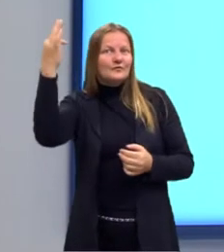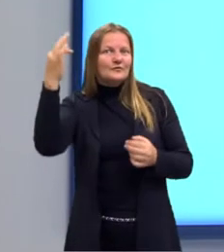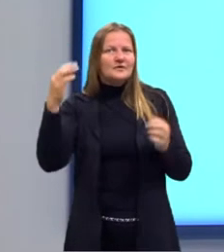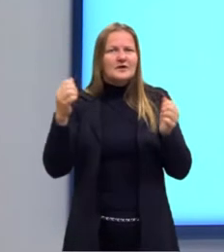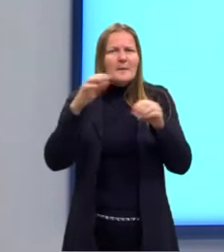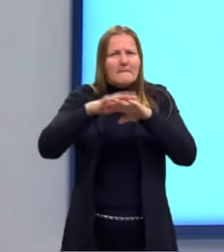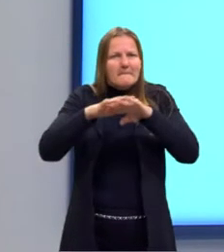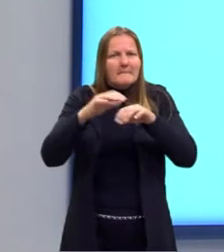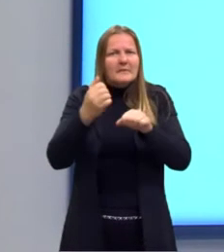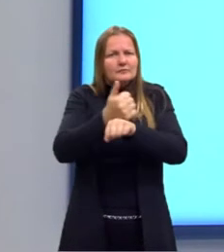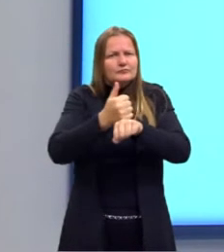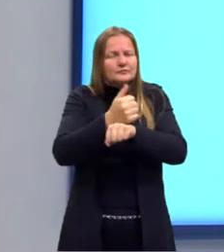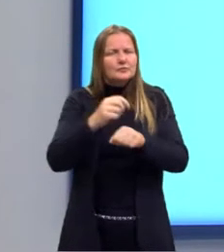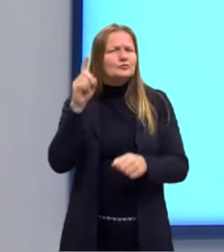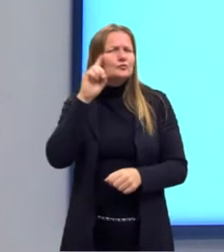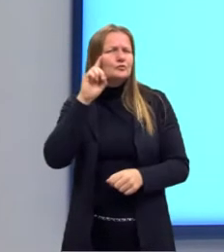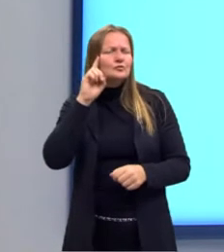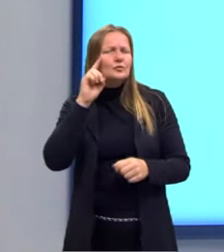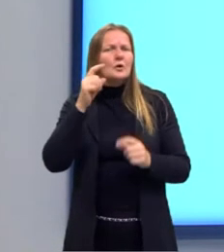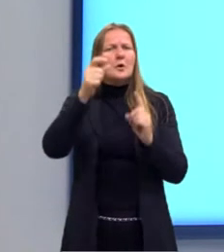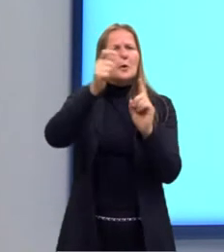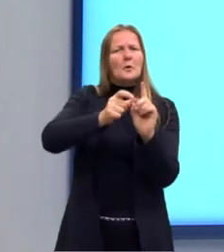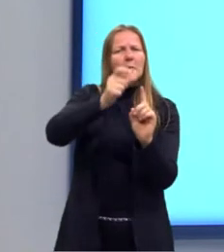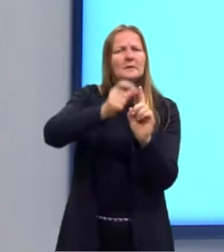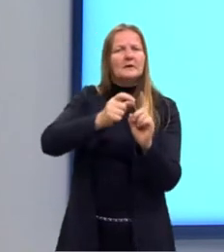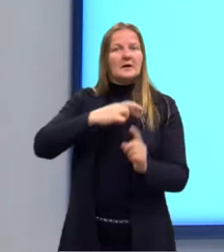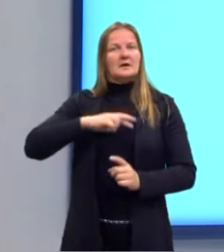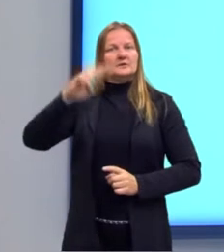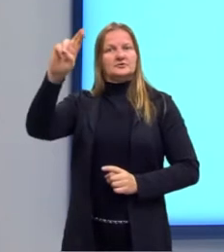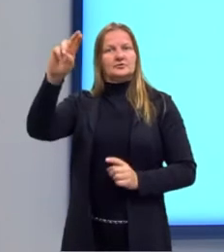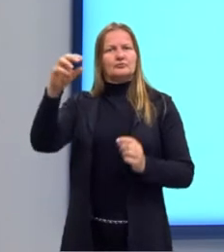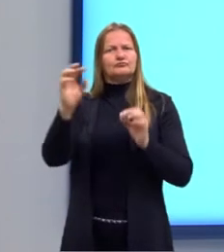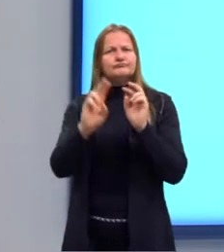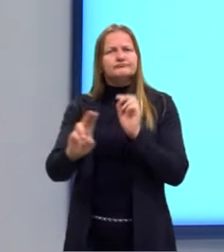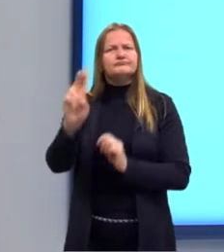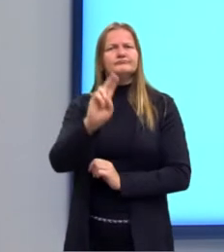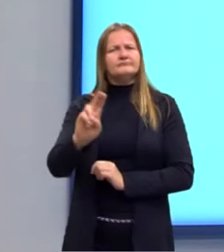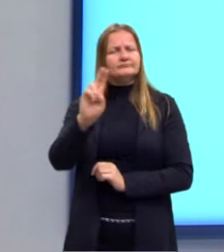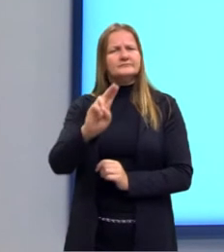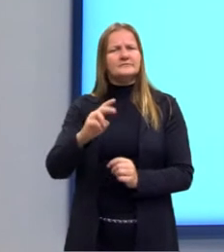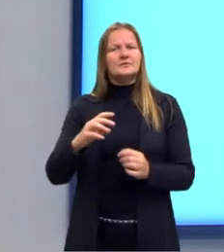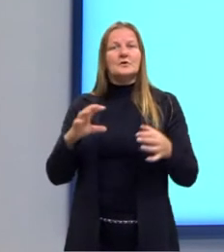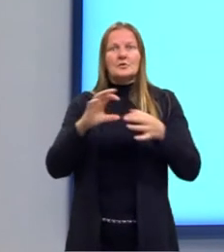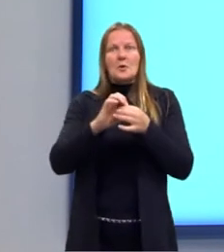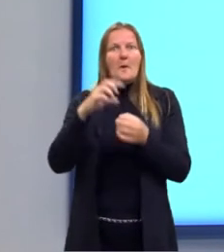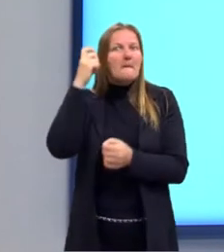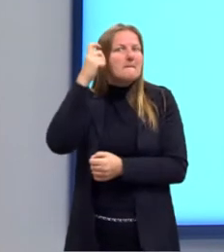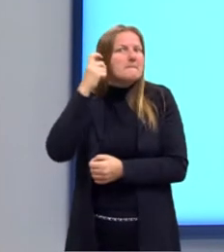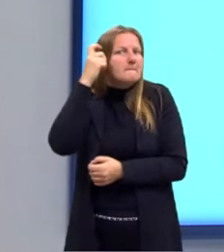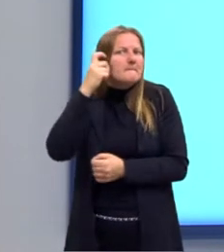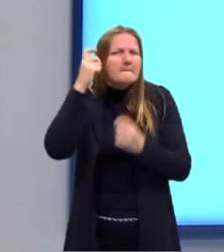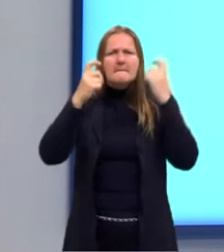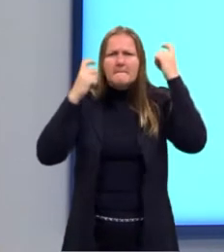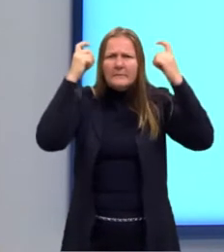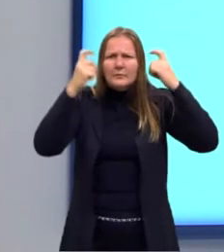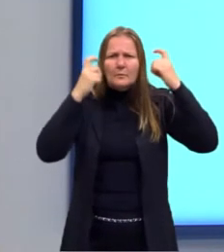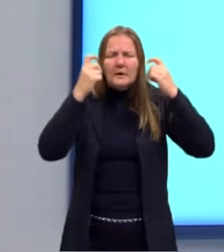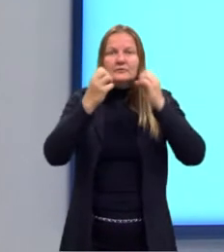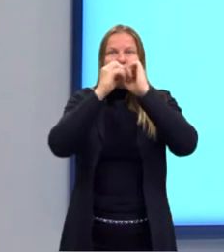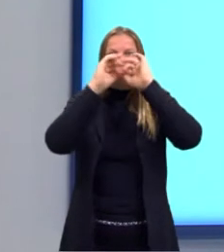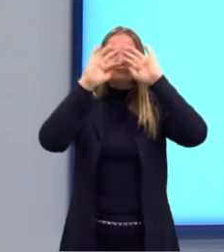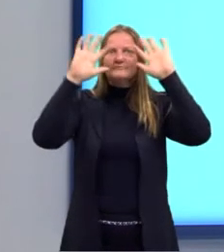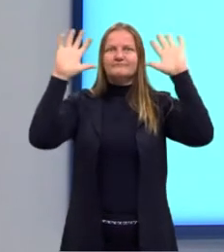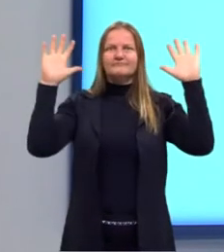cotidiano deles, a metafísica, religião, que eram algo que eles se preocupavam em entender.